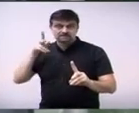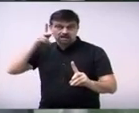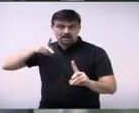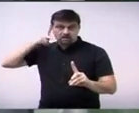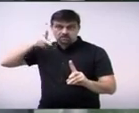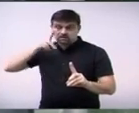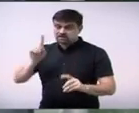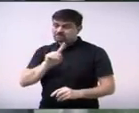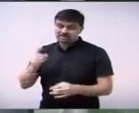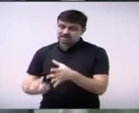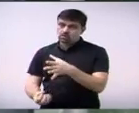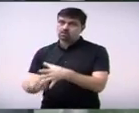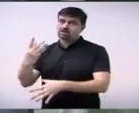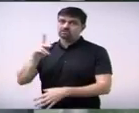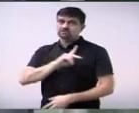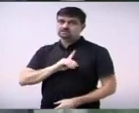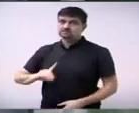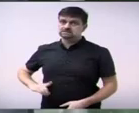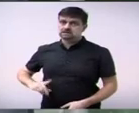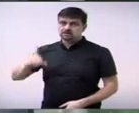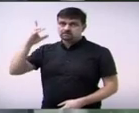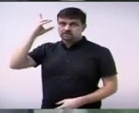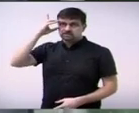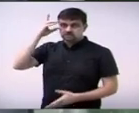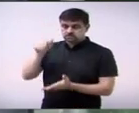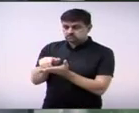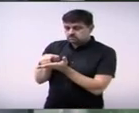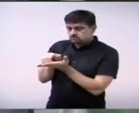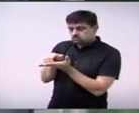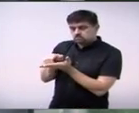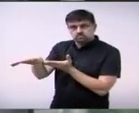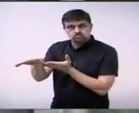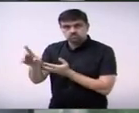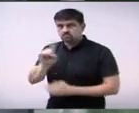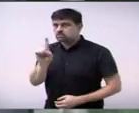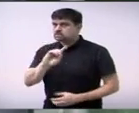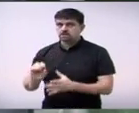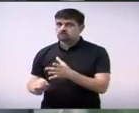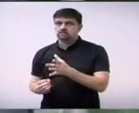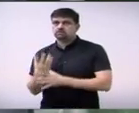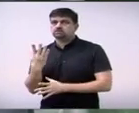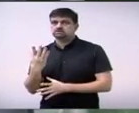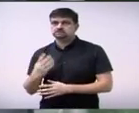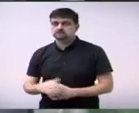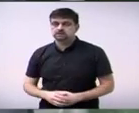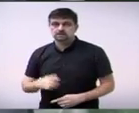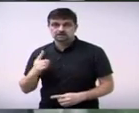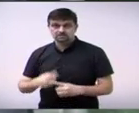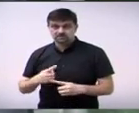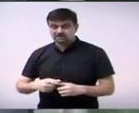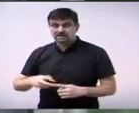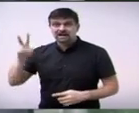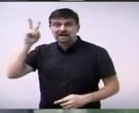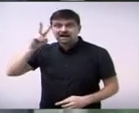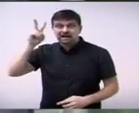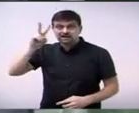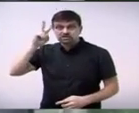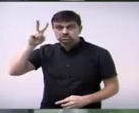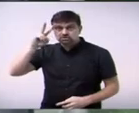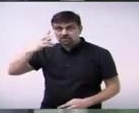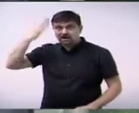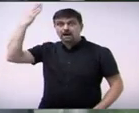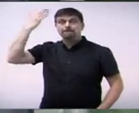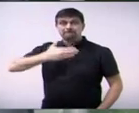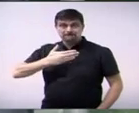este fato que será caracterizado com certeza e a história poderá comprovar